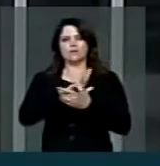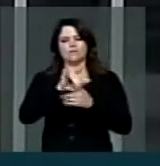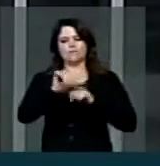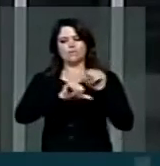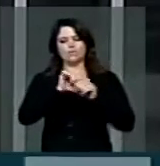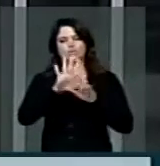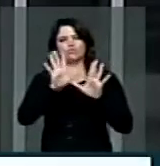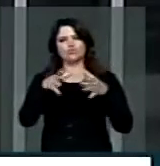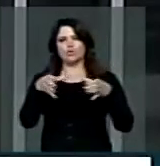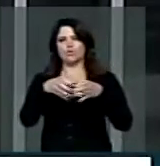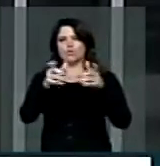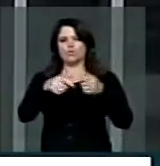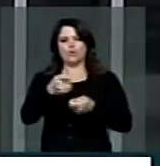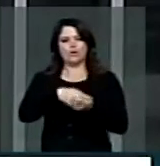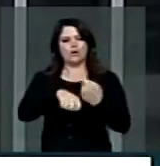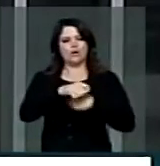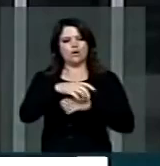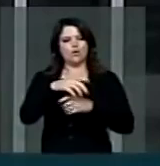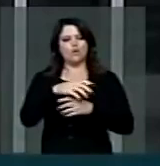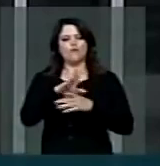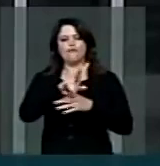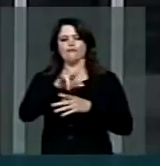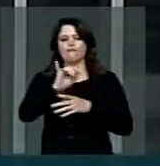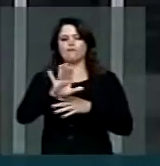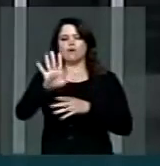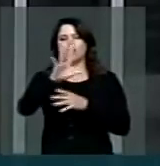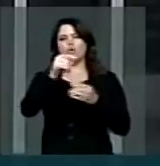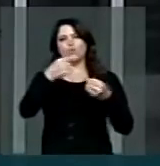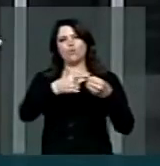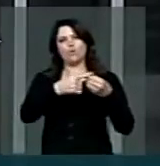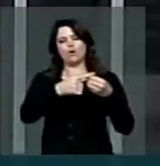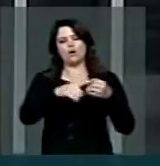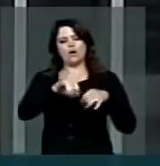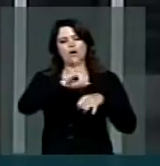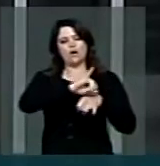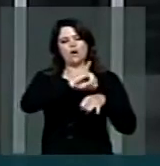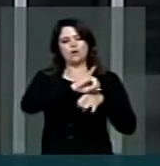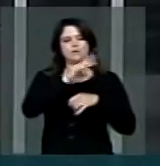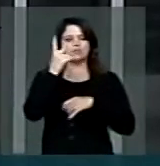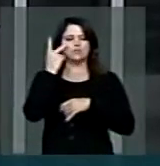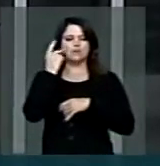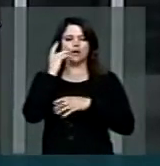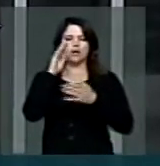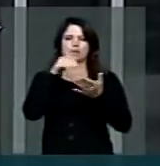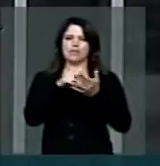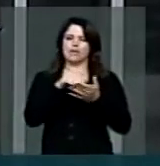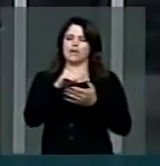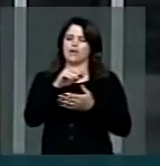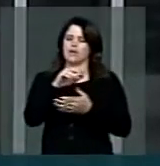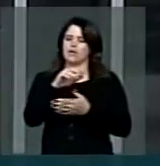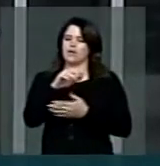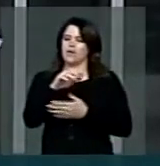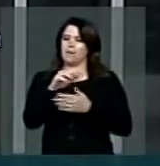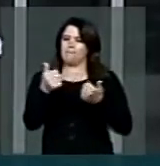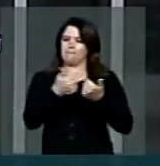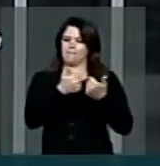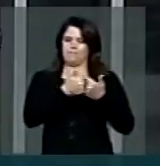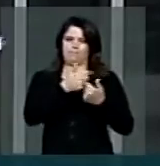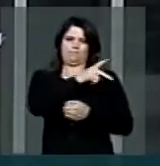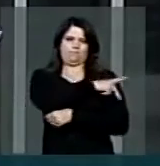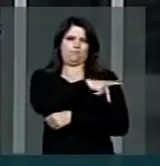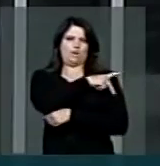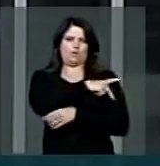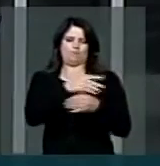econômico da região, da área que vai do sertão central do Ceará aos Iamuns, na fronteira com o Piauí.